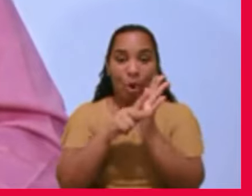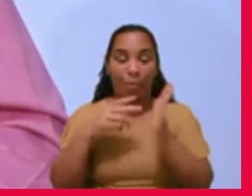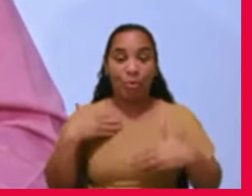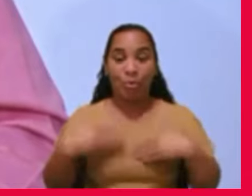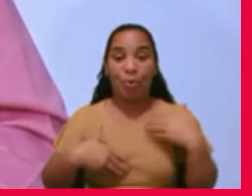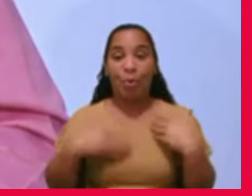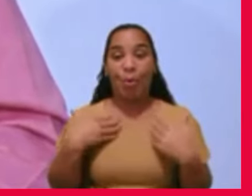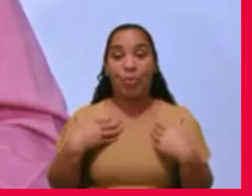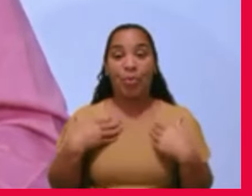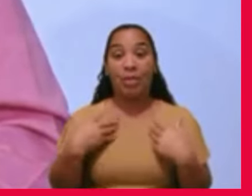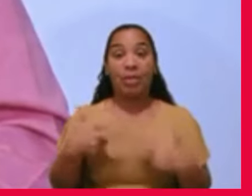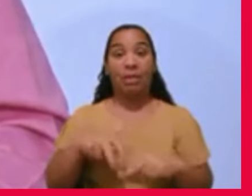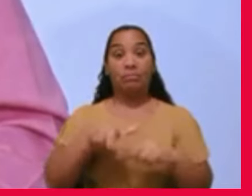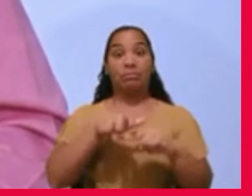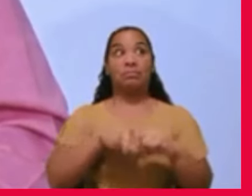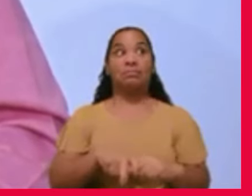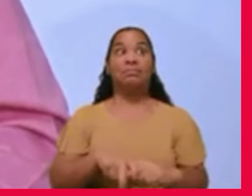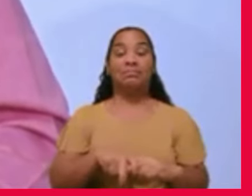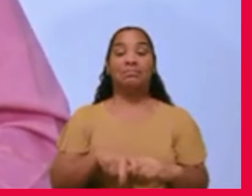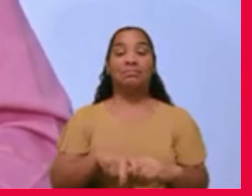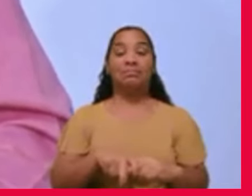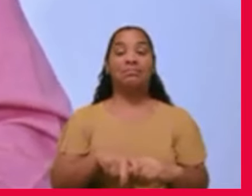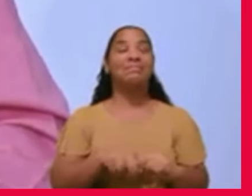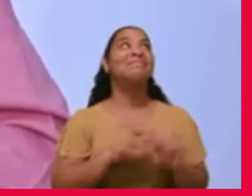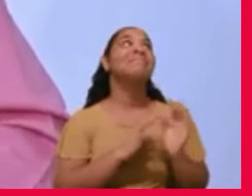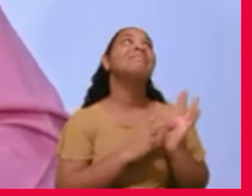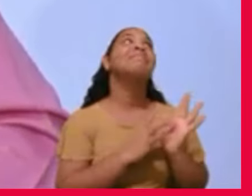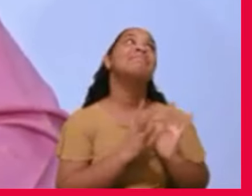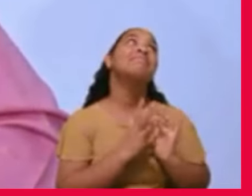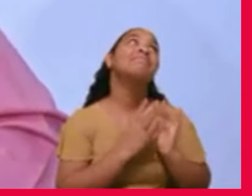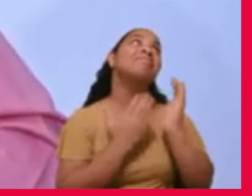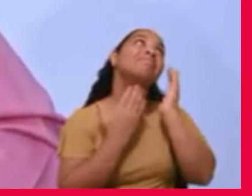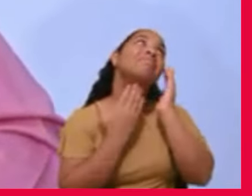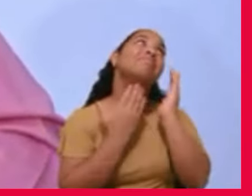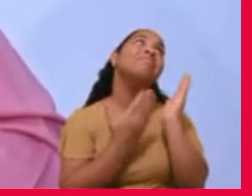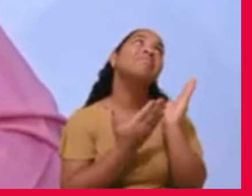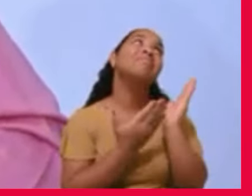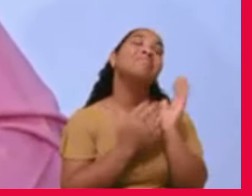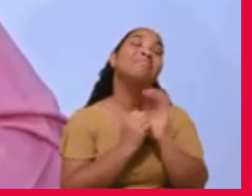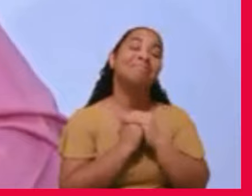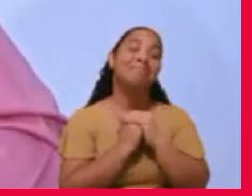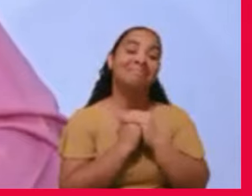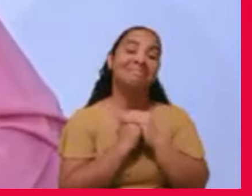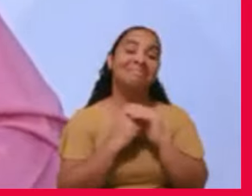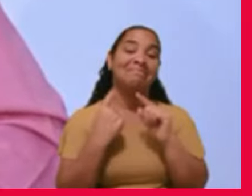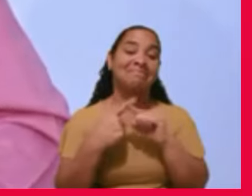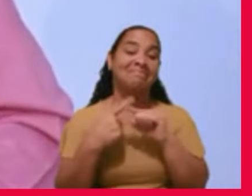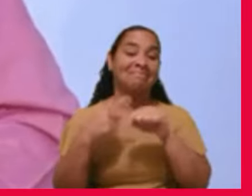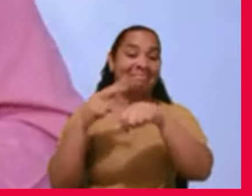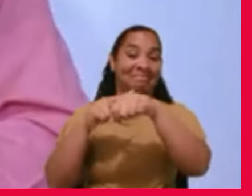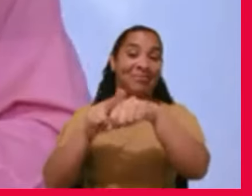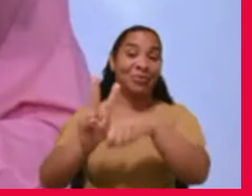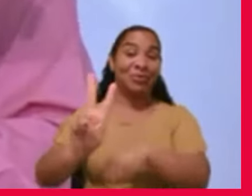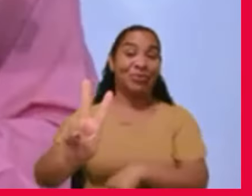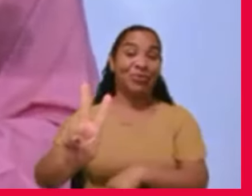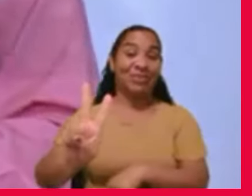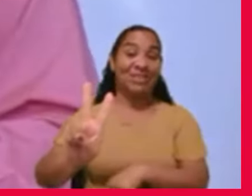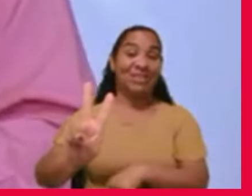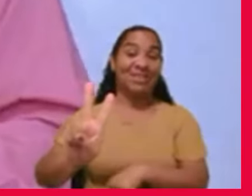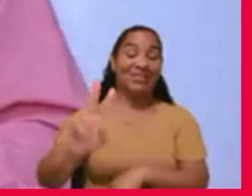e disse a Jesus, muito obrigado, porque eu tive duas outras confirmações